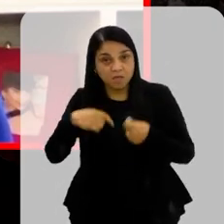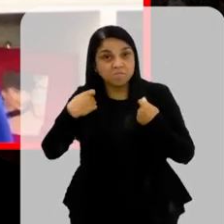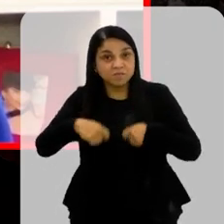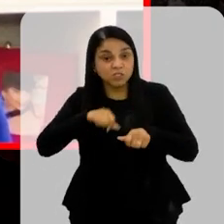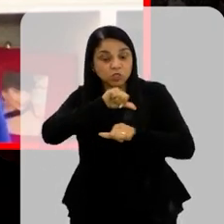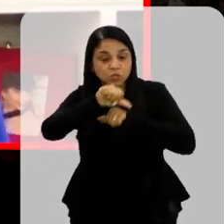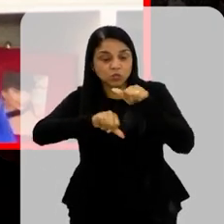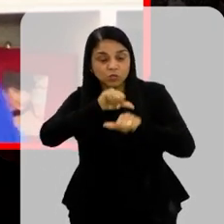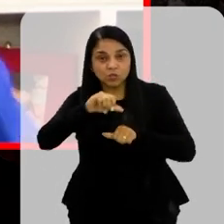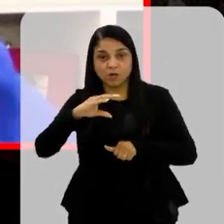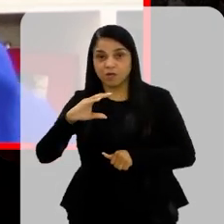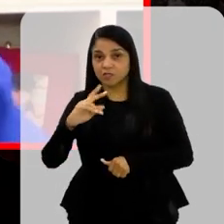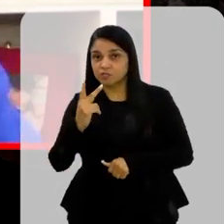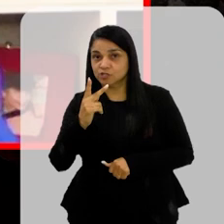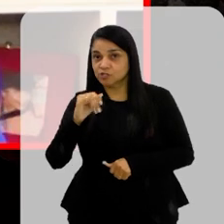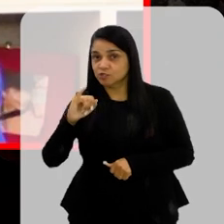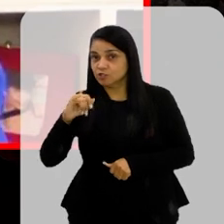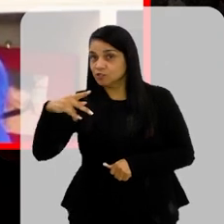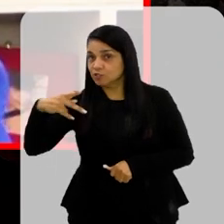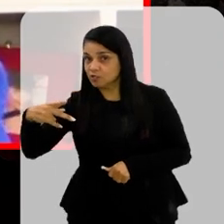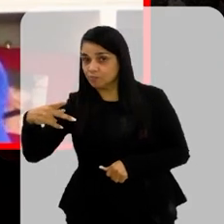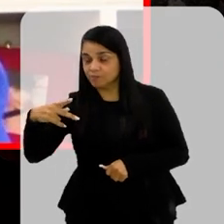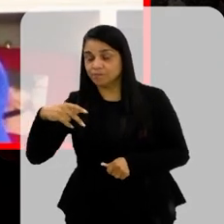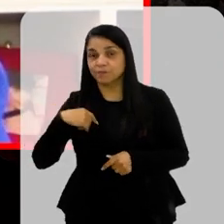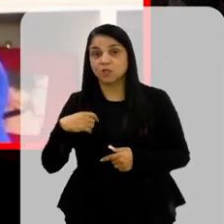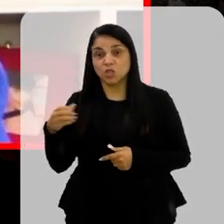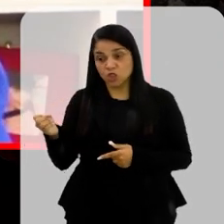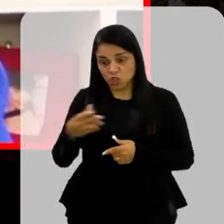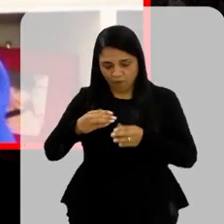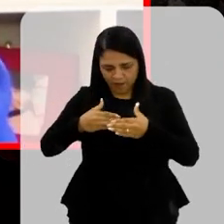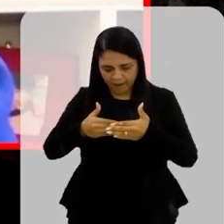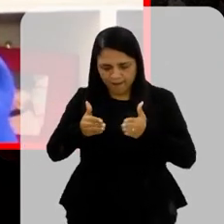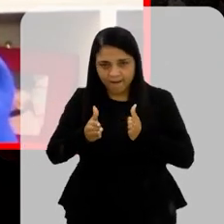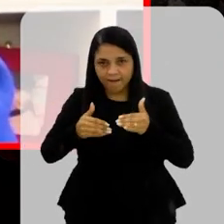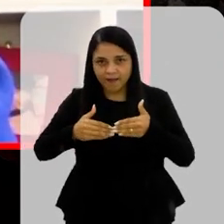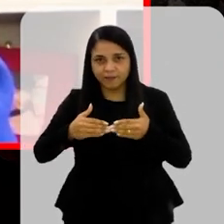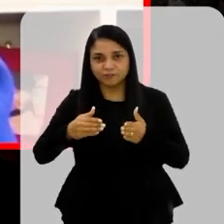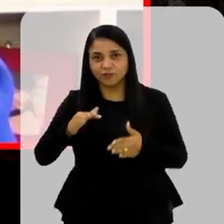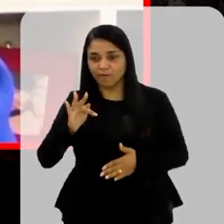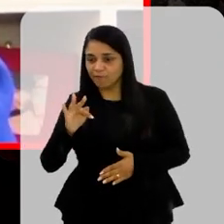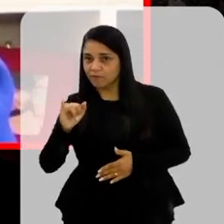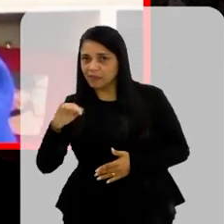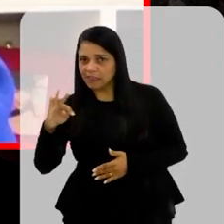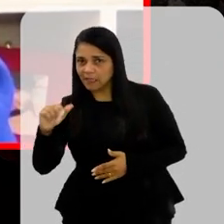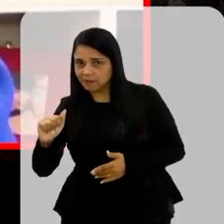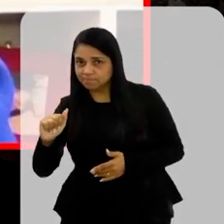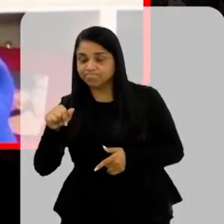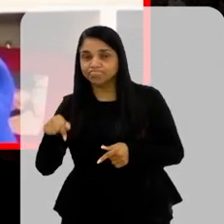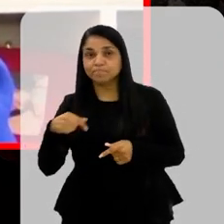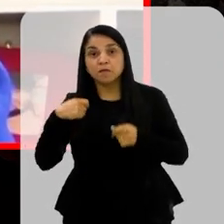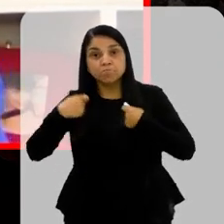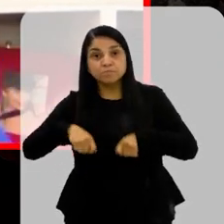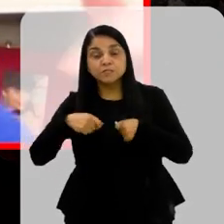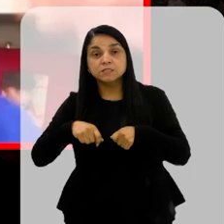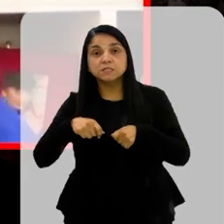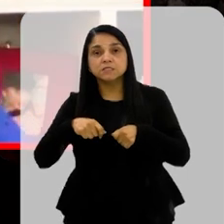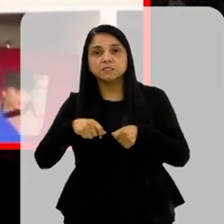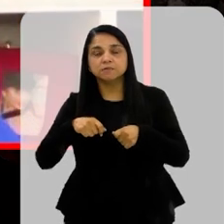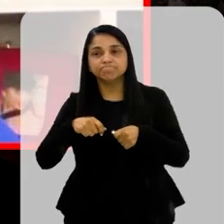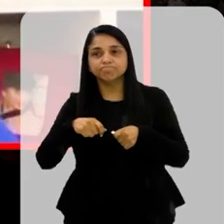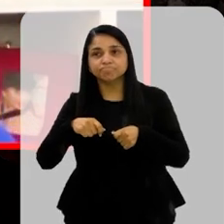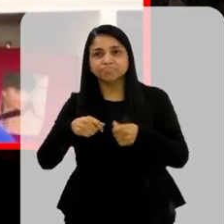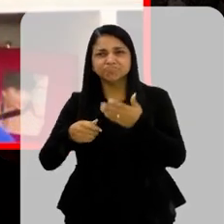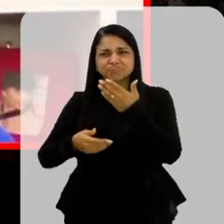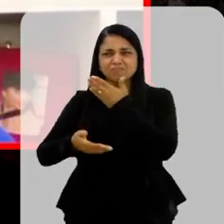O chip Toda vez que Vem uma caixa nova De tira O usuário Tem que manusear O aparelho E isso A gente fazia Há muitos